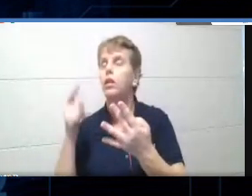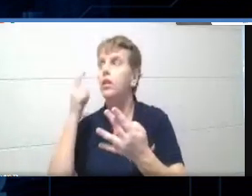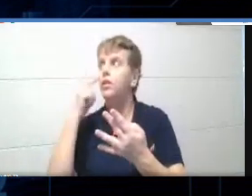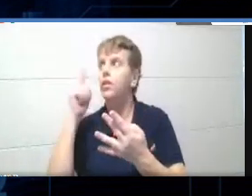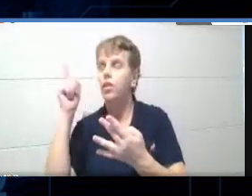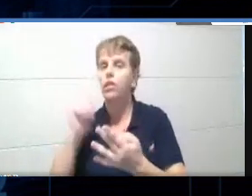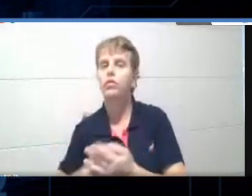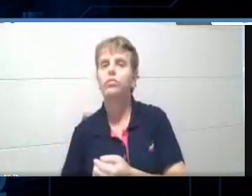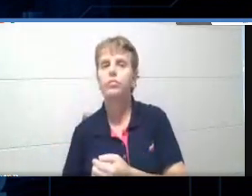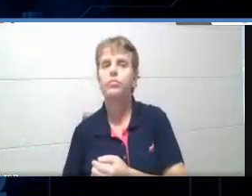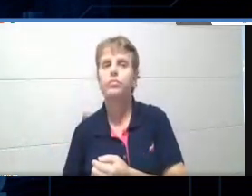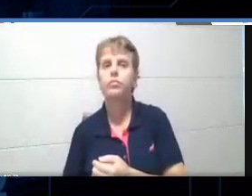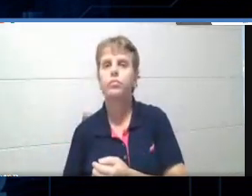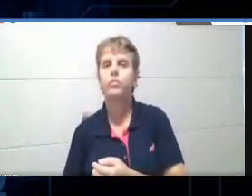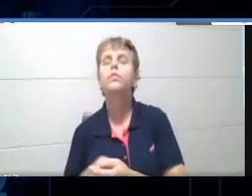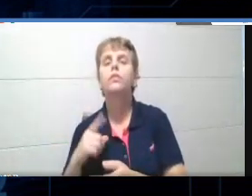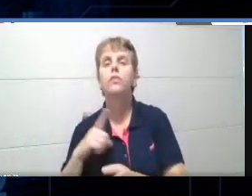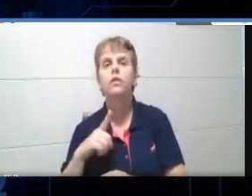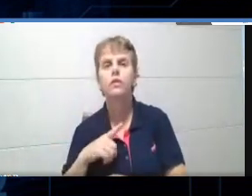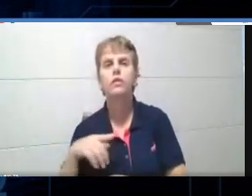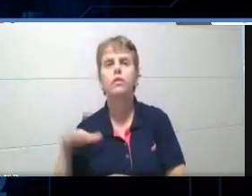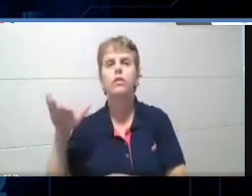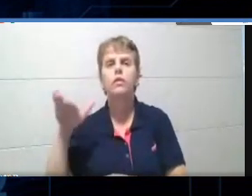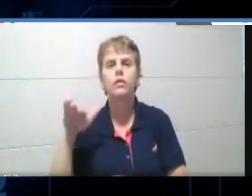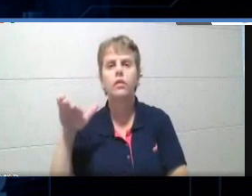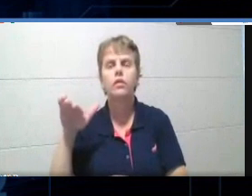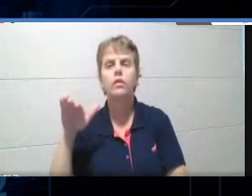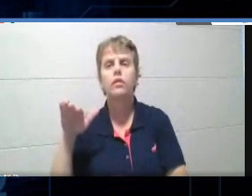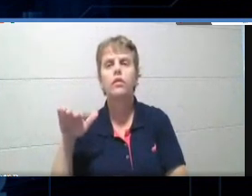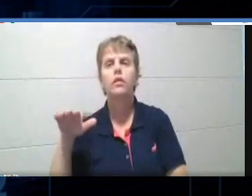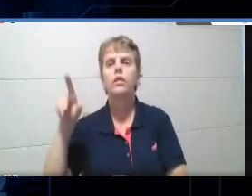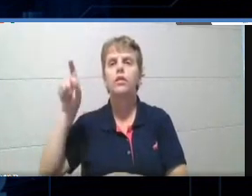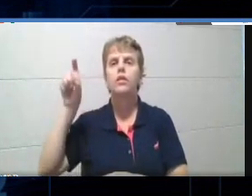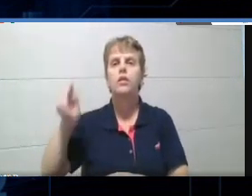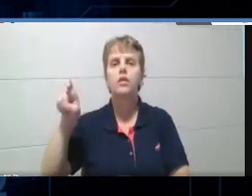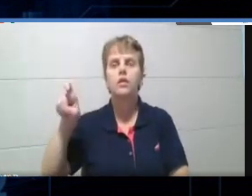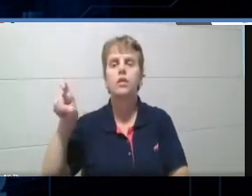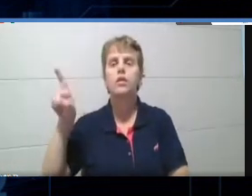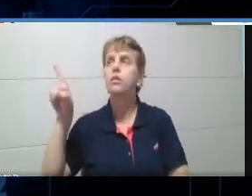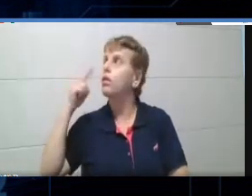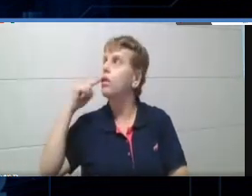da questão tem essa opção escrito click to reorder, tá?